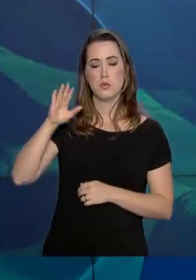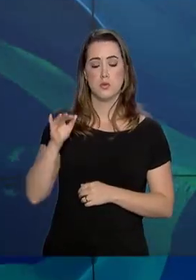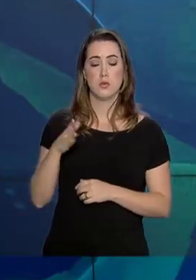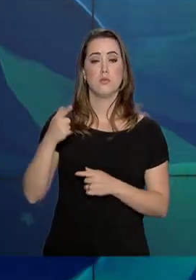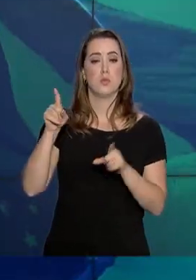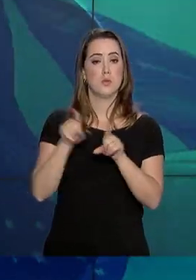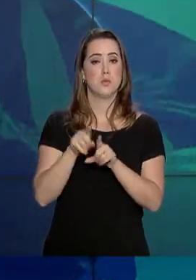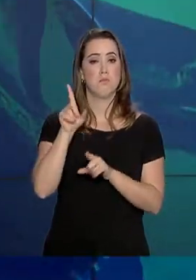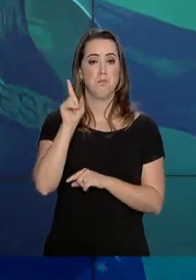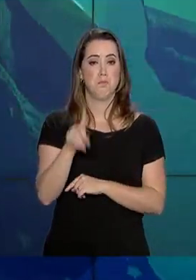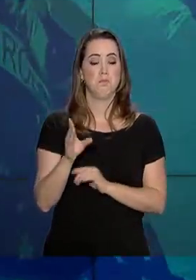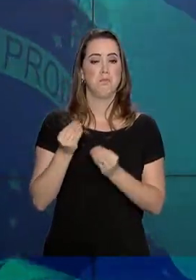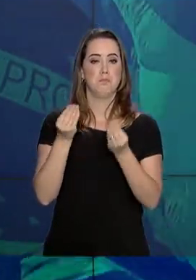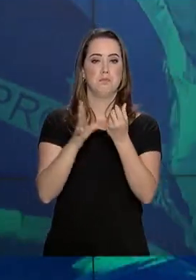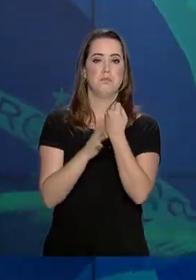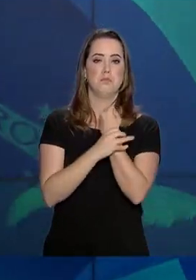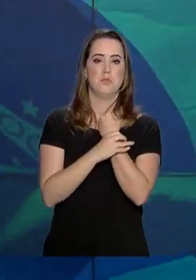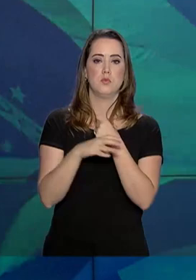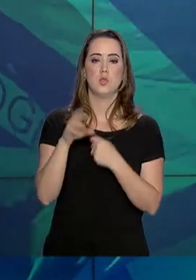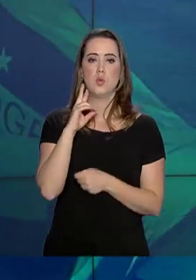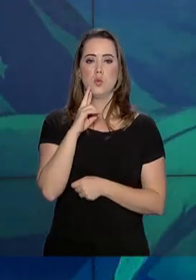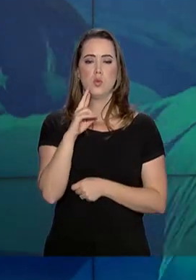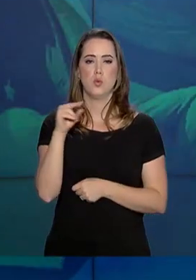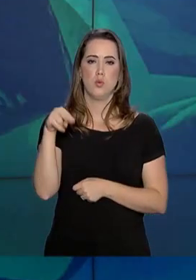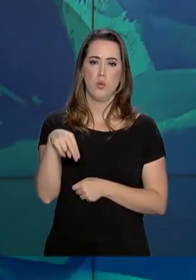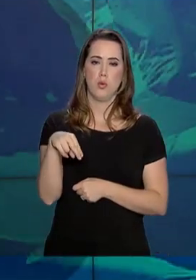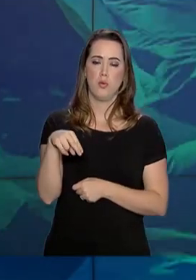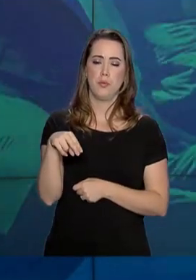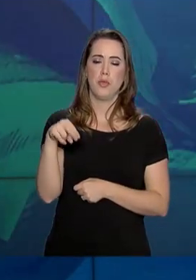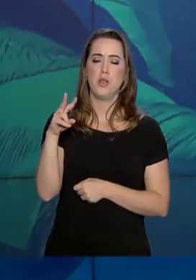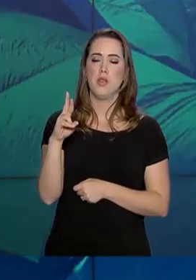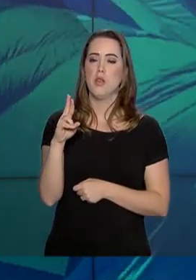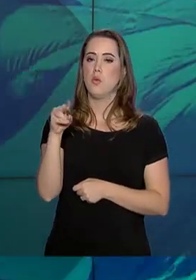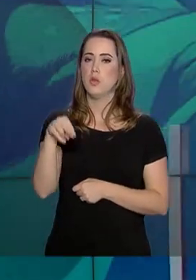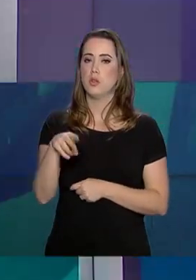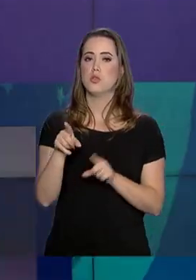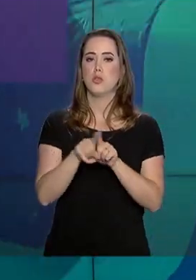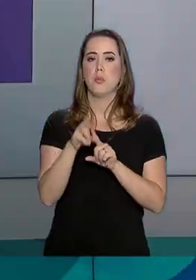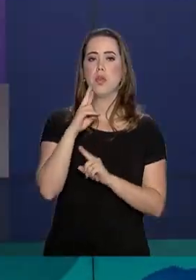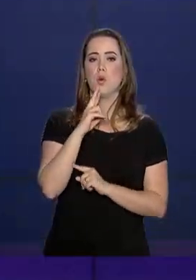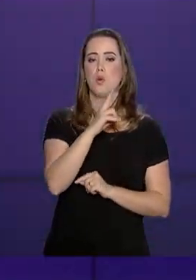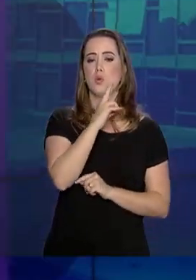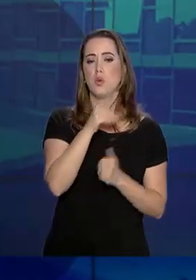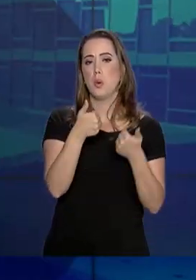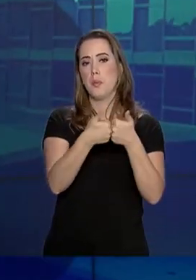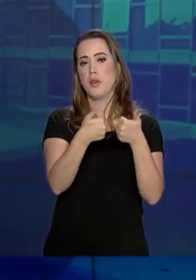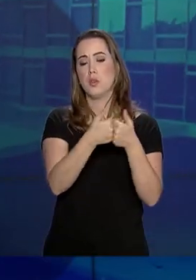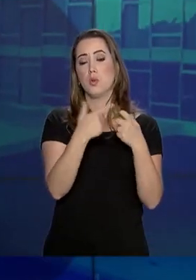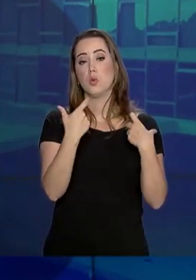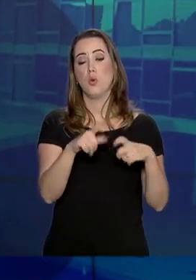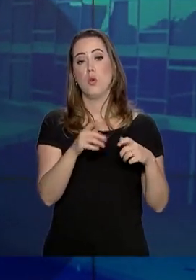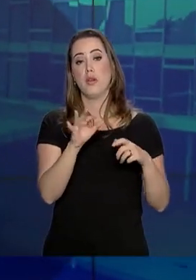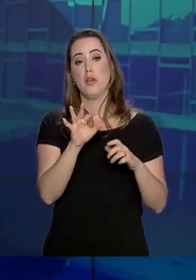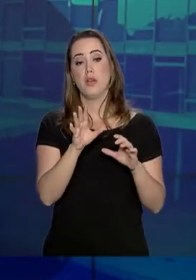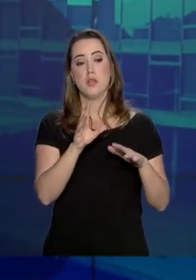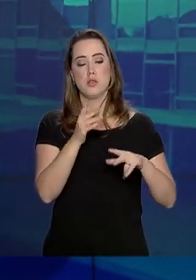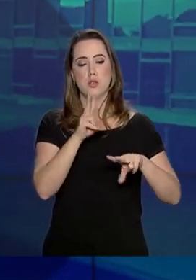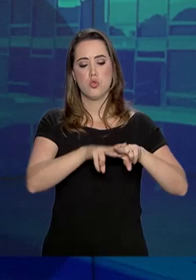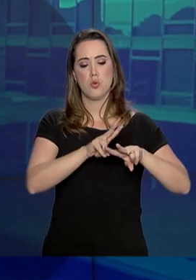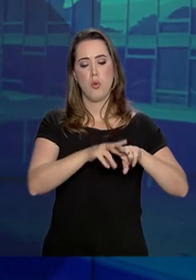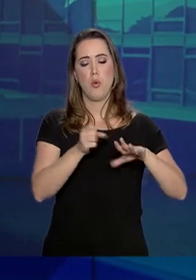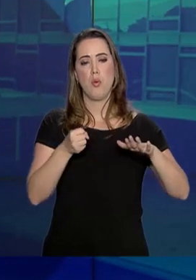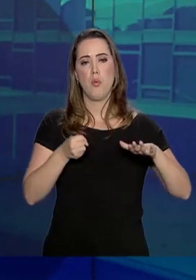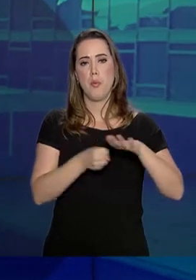para garantir a segurança nos estados do Rio Grande do Norte e Rondônia, nas proximidades dos presídios federais em